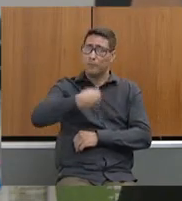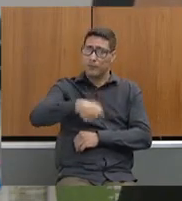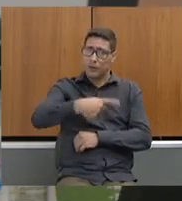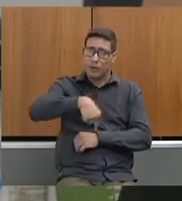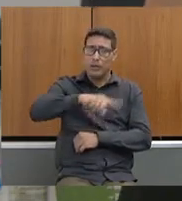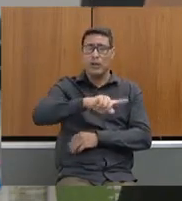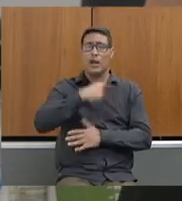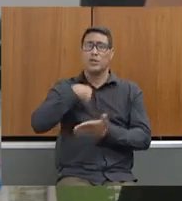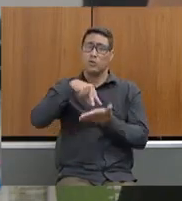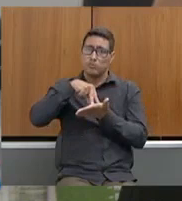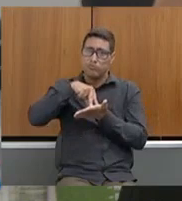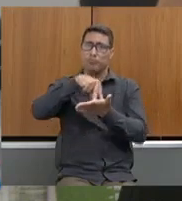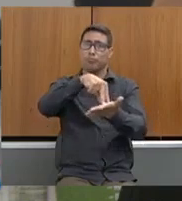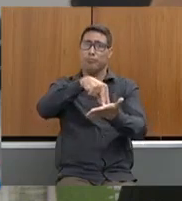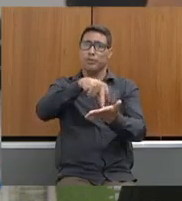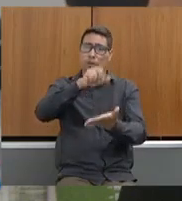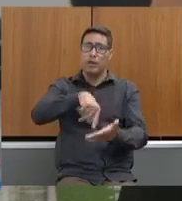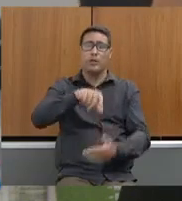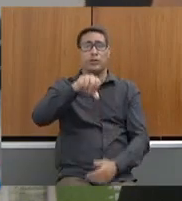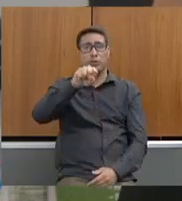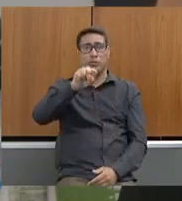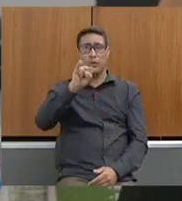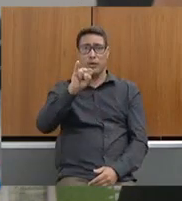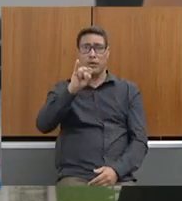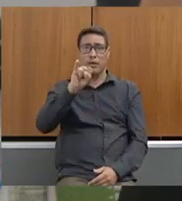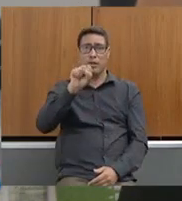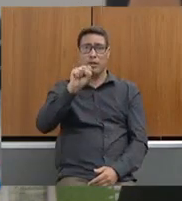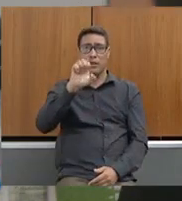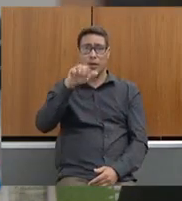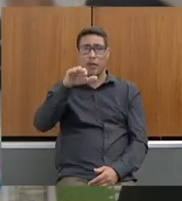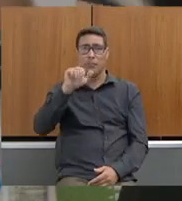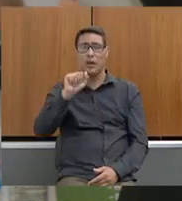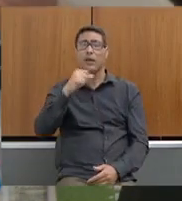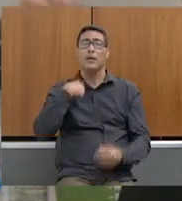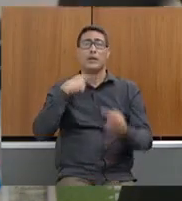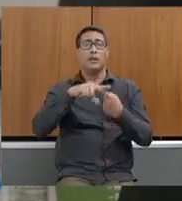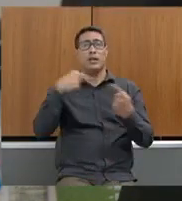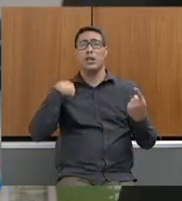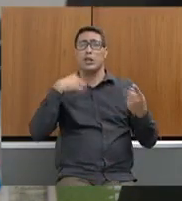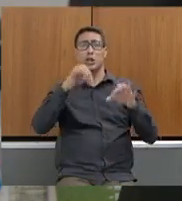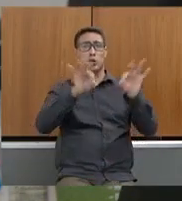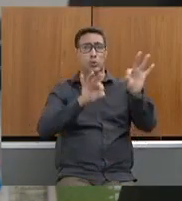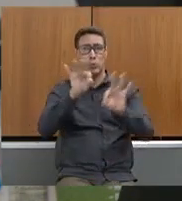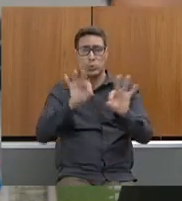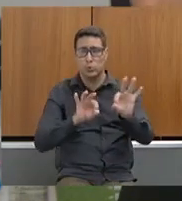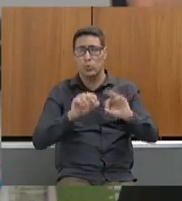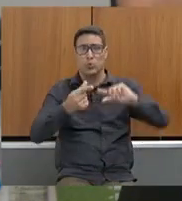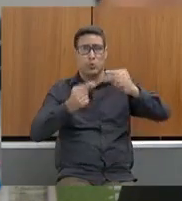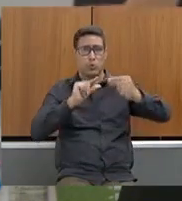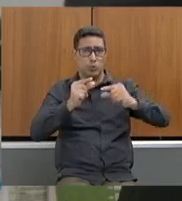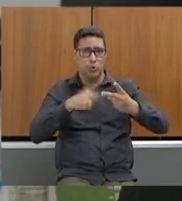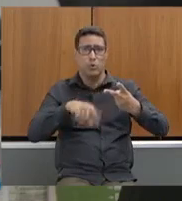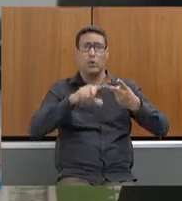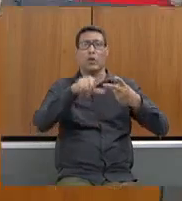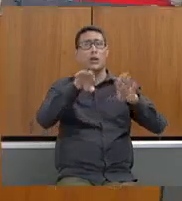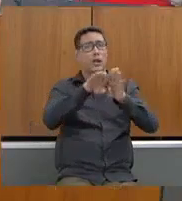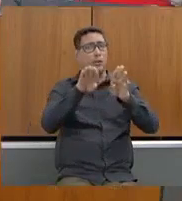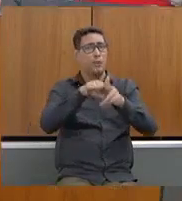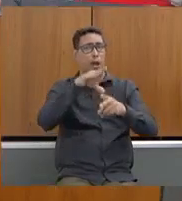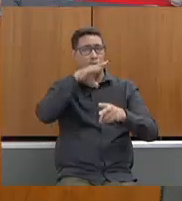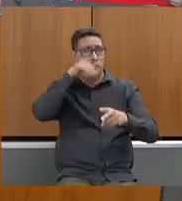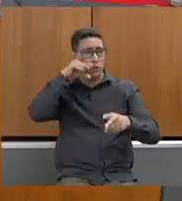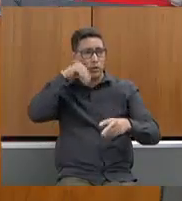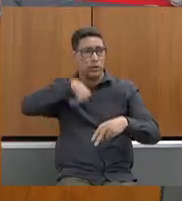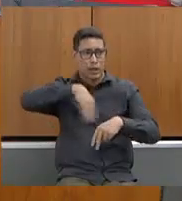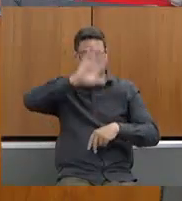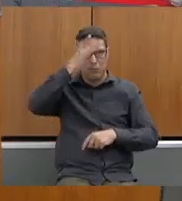SISEMA. Fortalecimento em estrutura, fortalecimento em pessoal e também, como disse a deputada